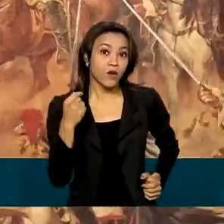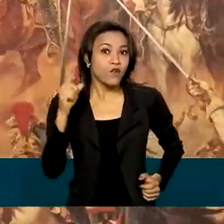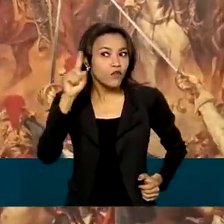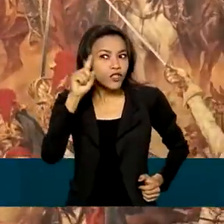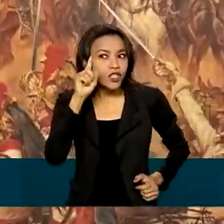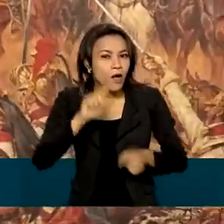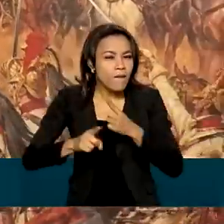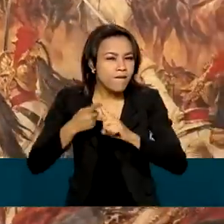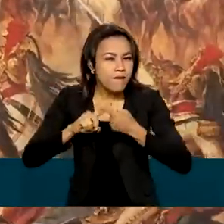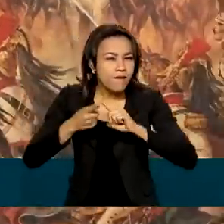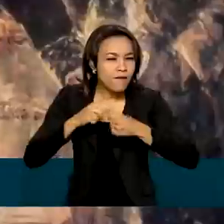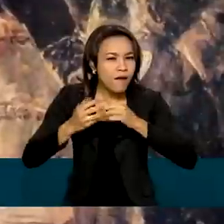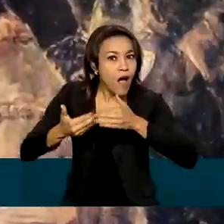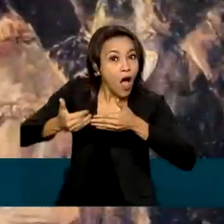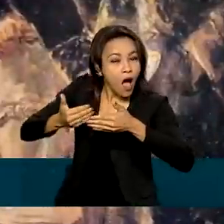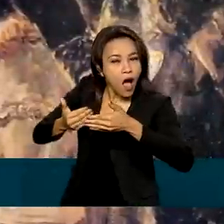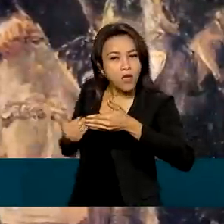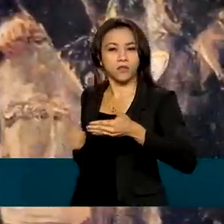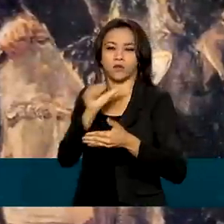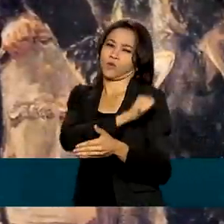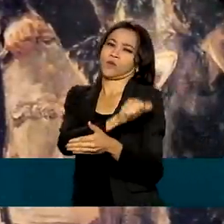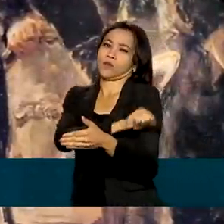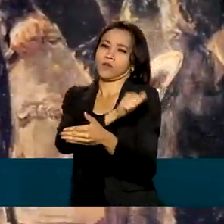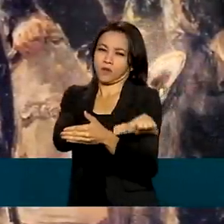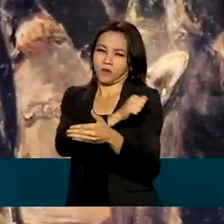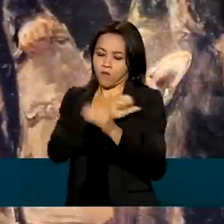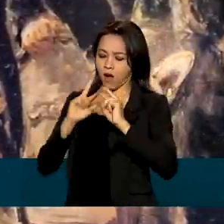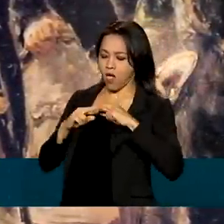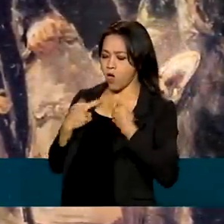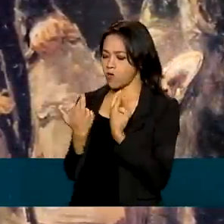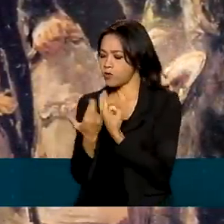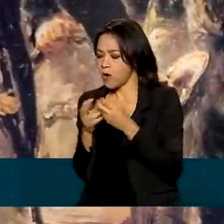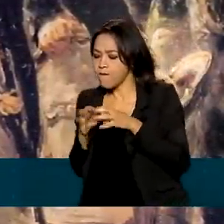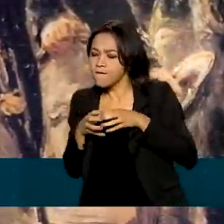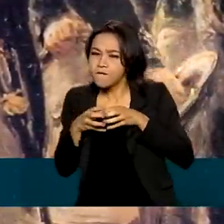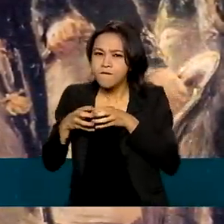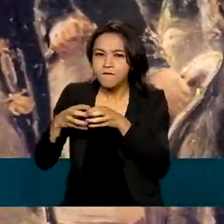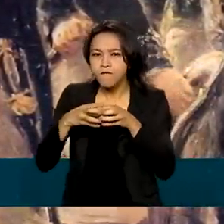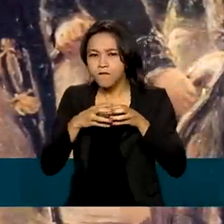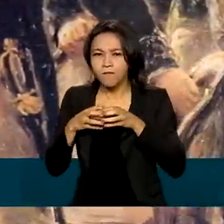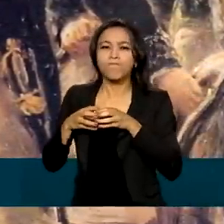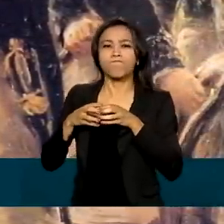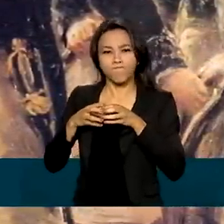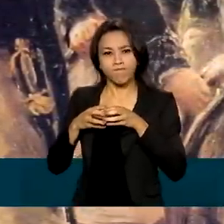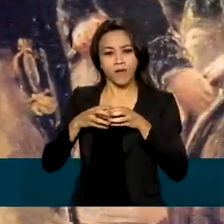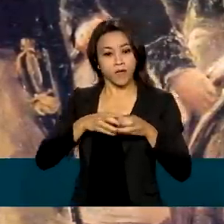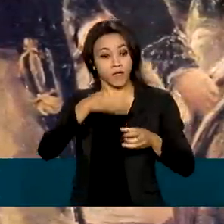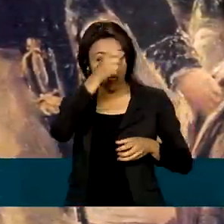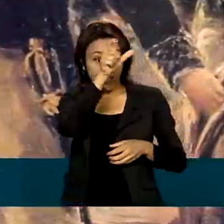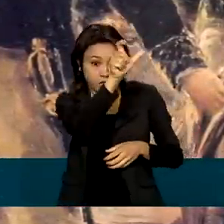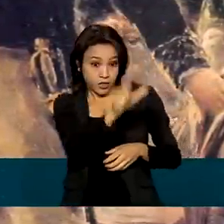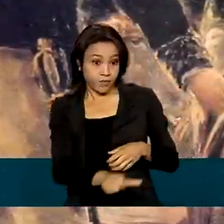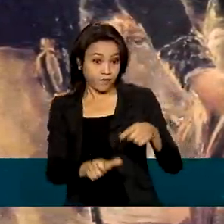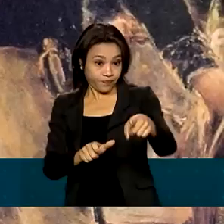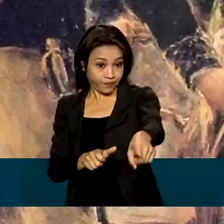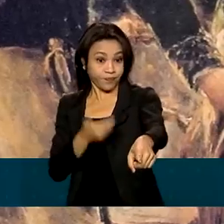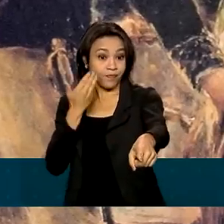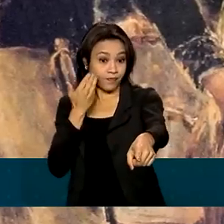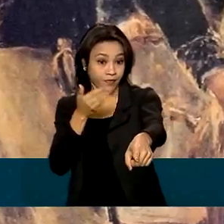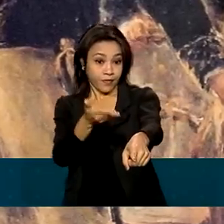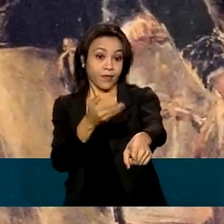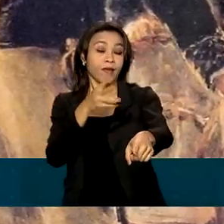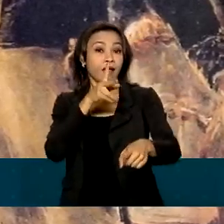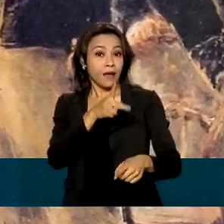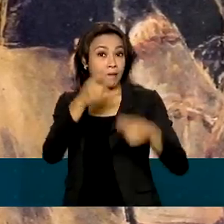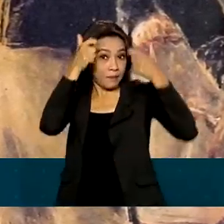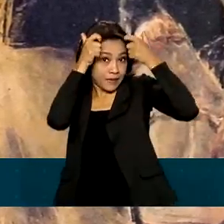antes no Rio de Janeiro, numa reunião do Conselho de Estado no Paço Imperial, presidida pela princesa Leopoldina. Então ela está aqui no